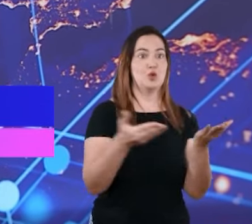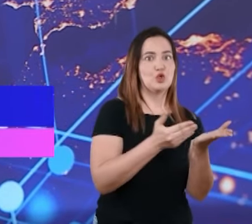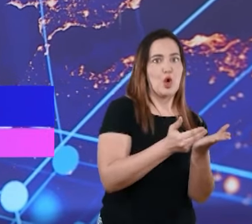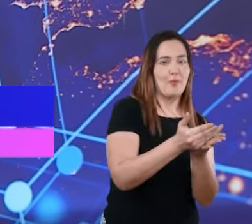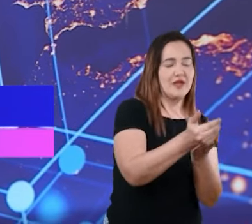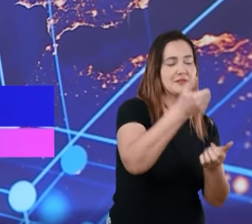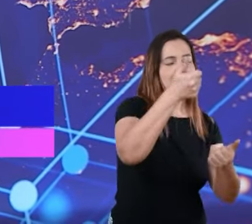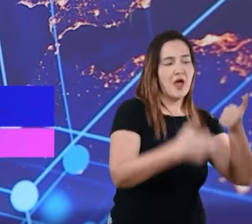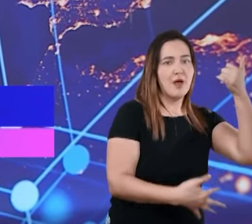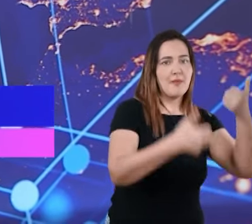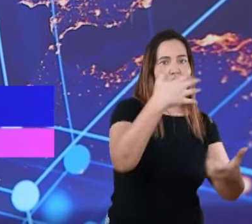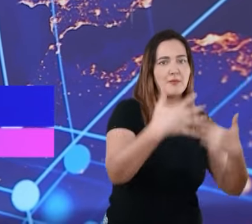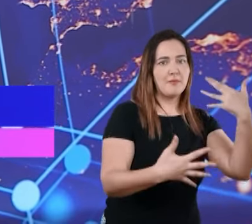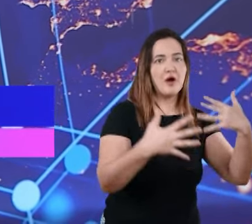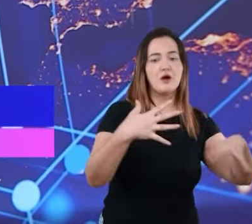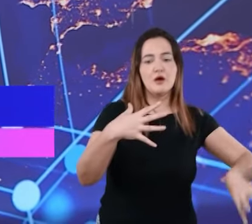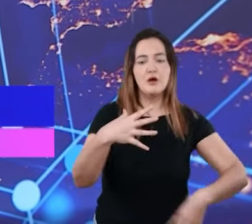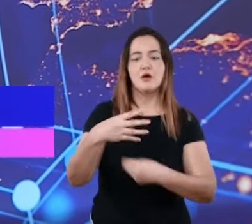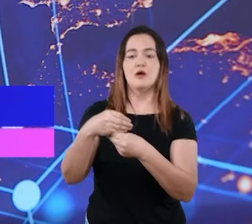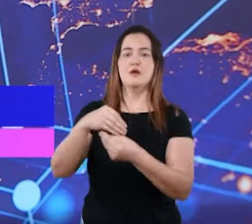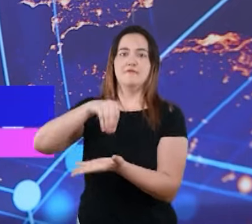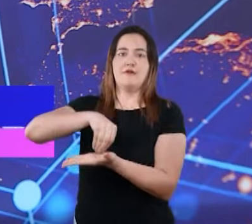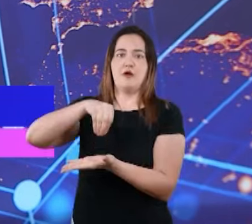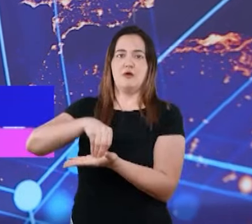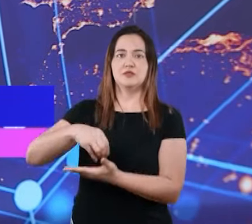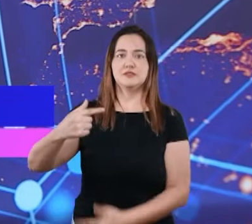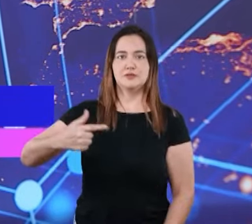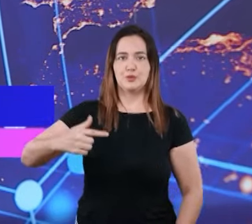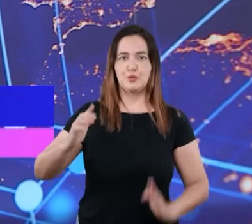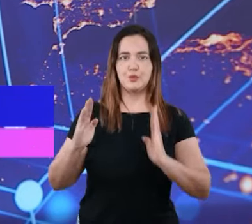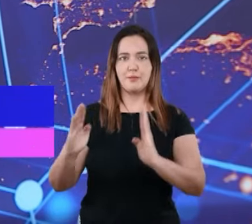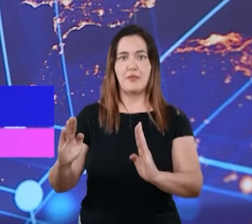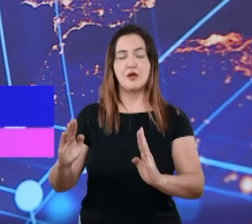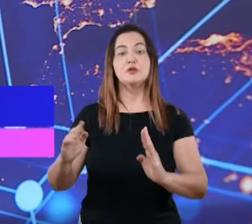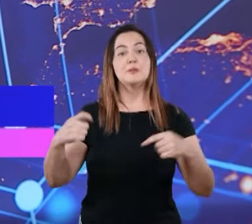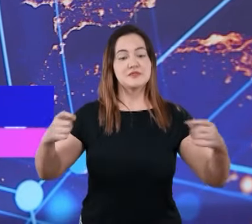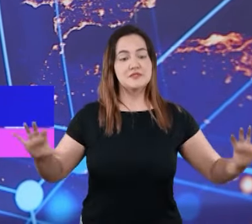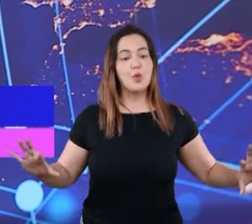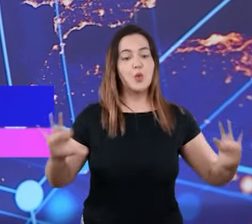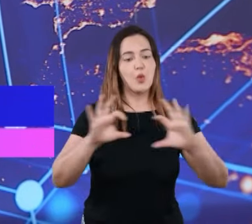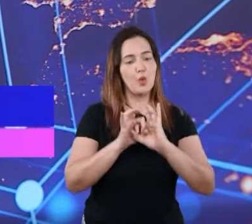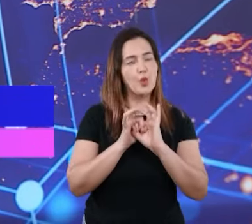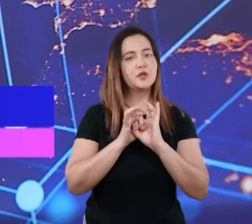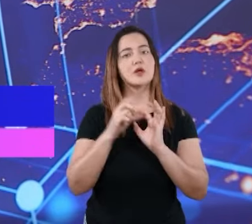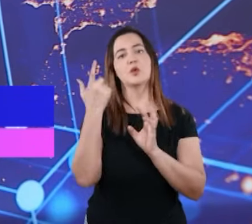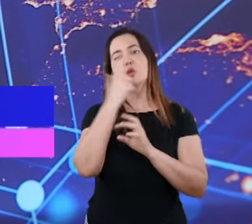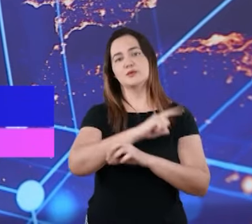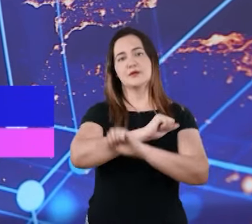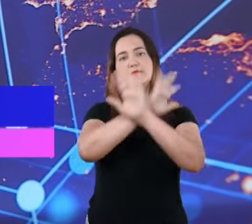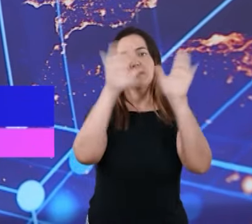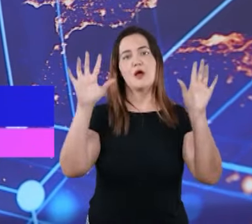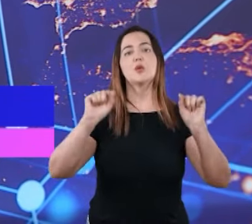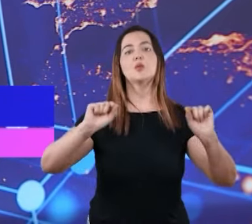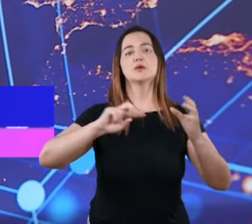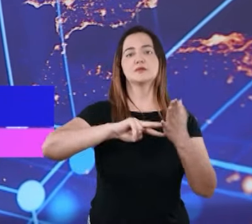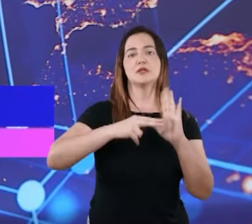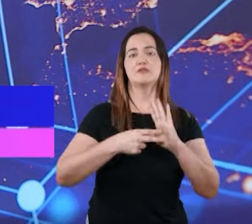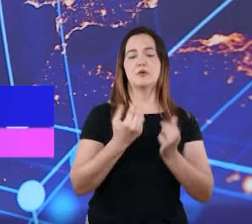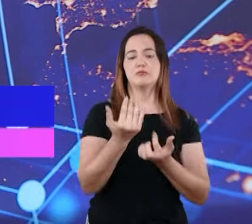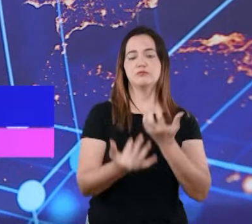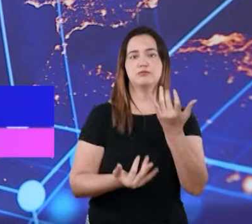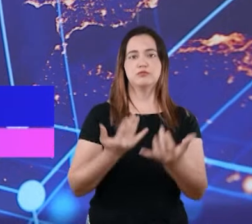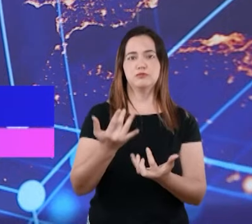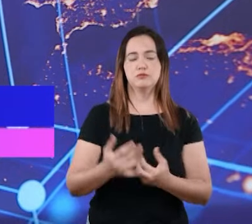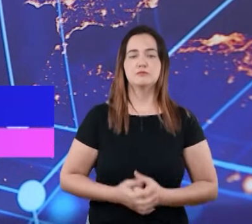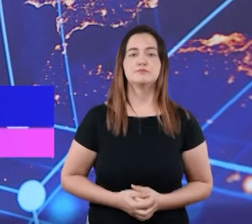porque esses dois programas, eles estão juntos, para você ter a visão completa sobre a teologia